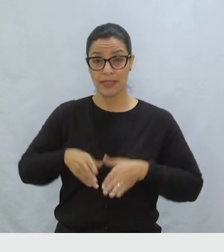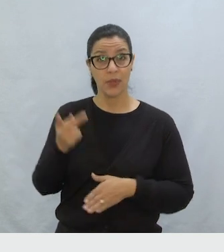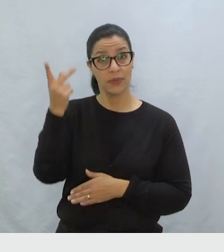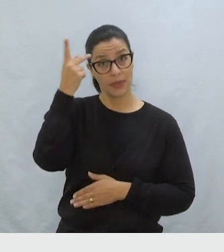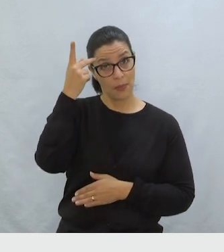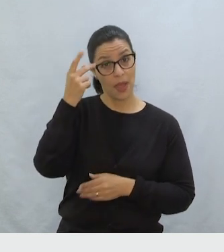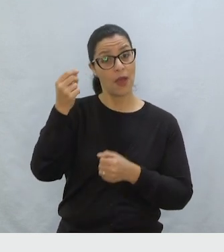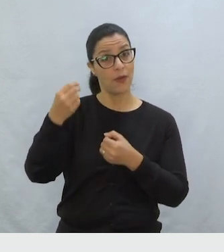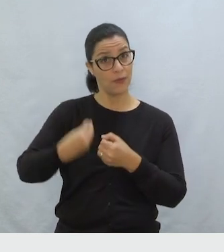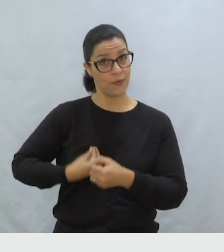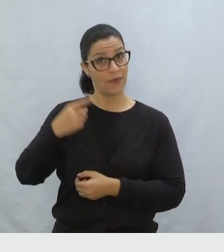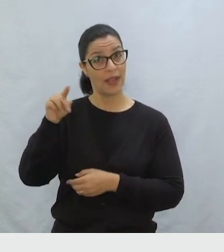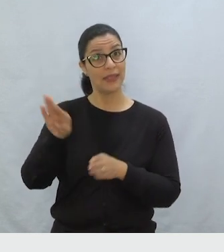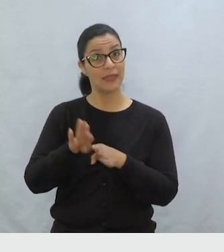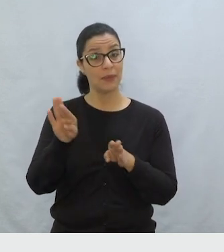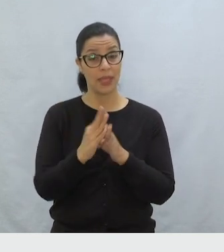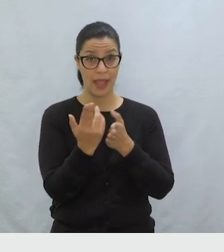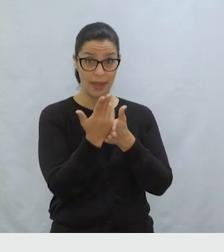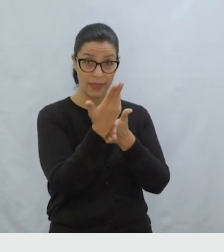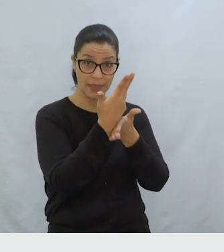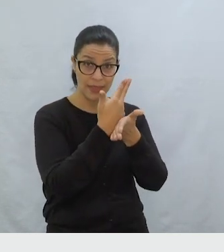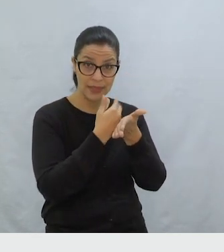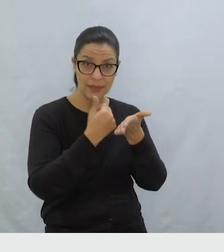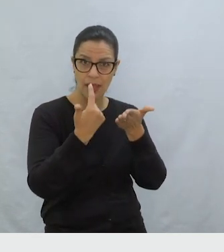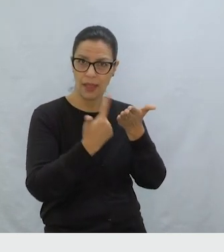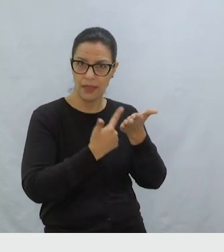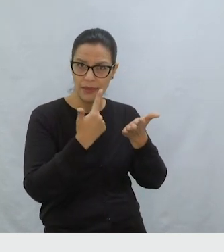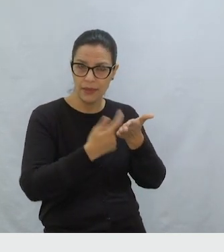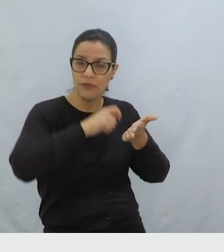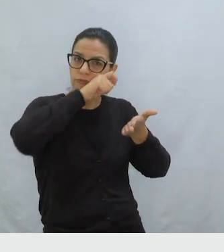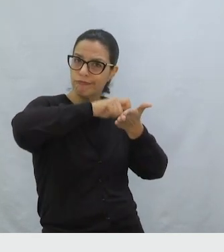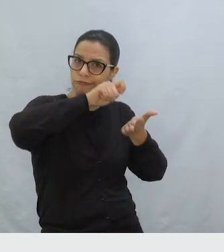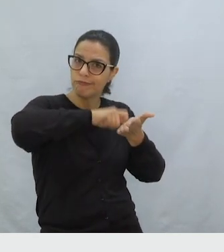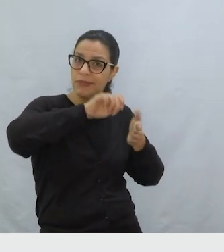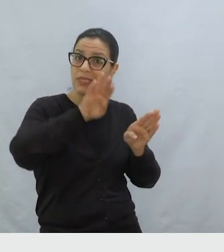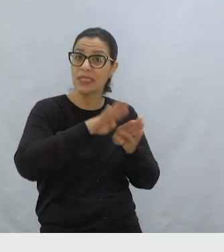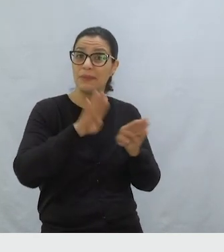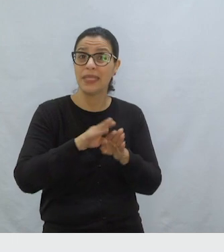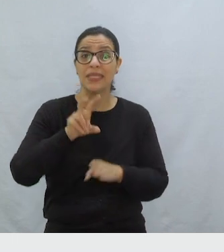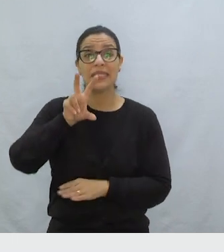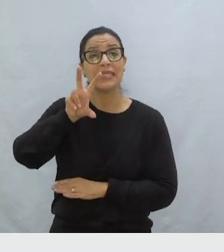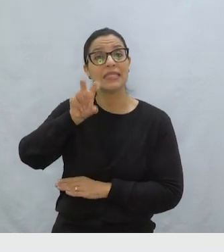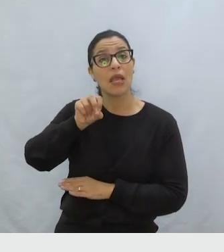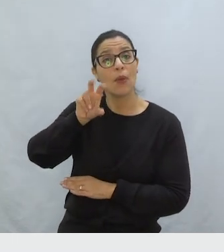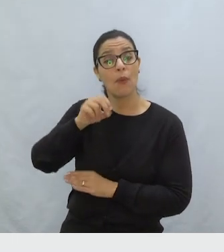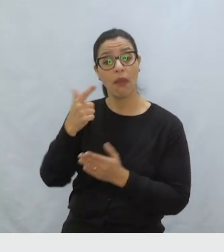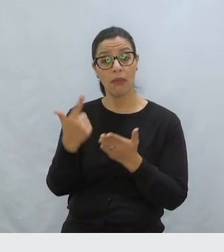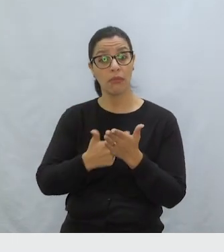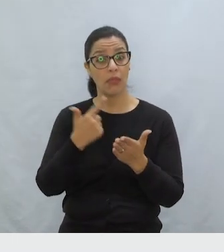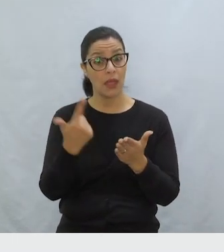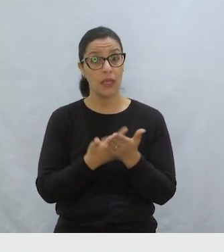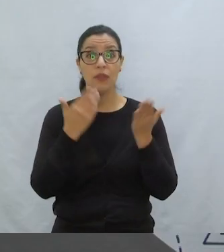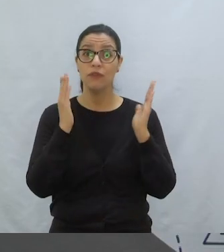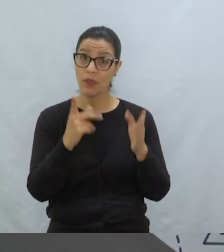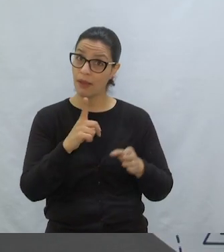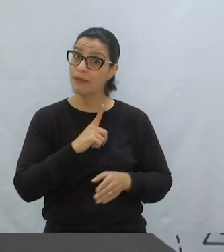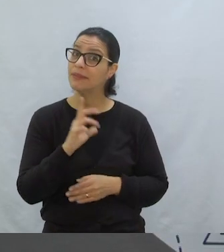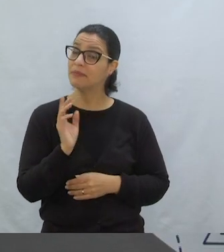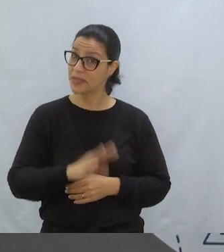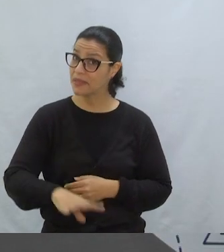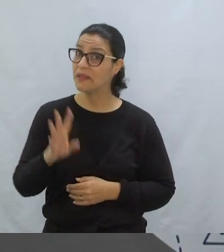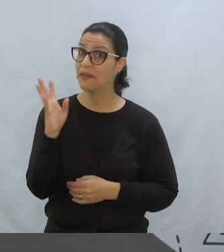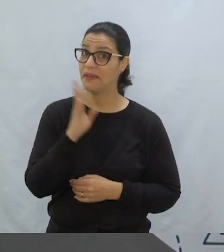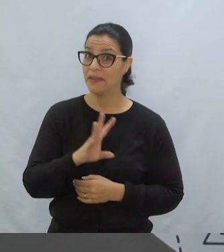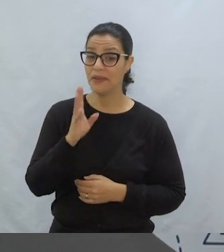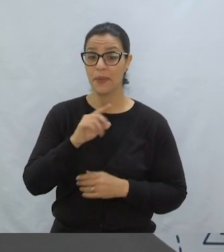Nasceu e mora lá ainda Ele escreve e ilustra livros Ele tem mais de 50 livros publicados